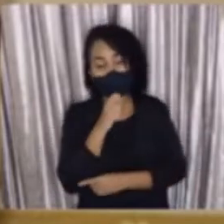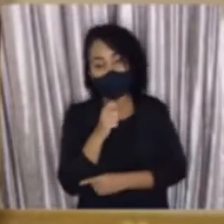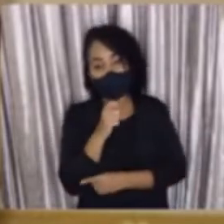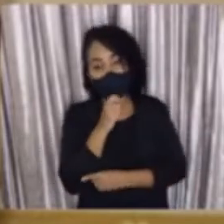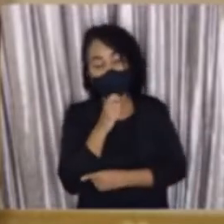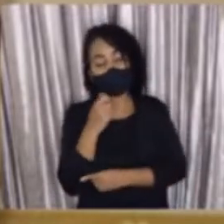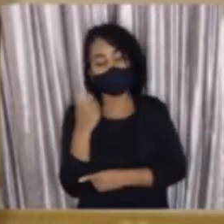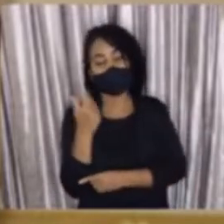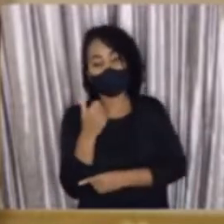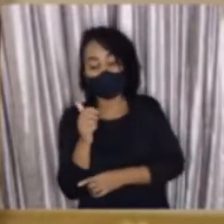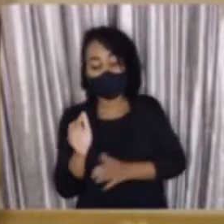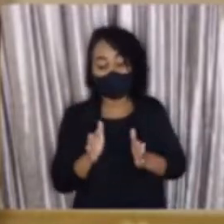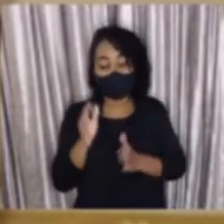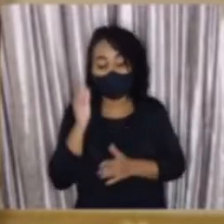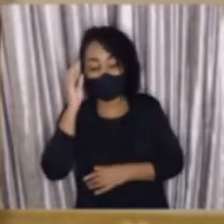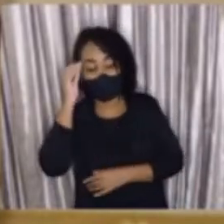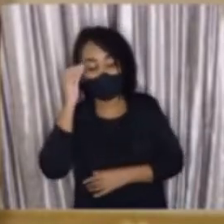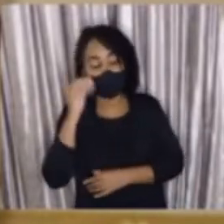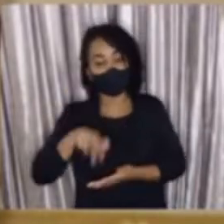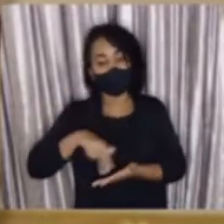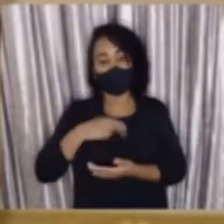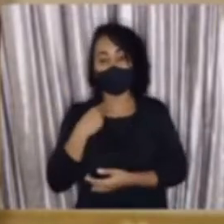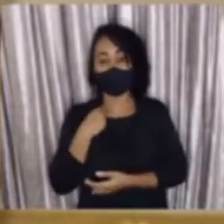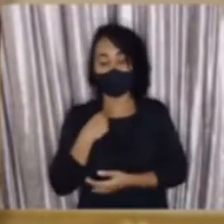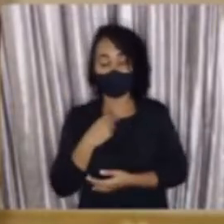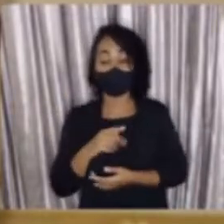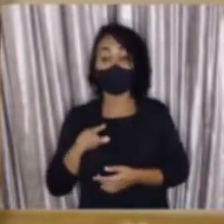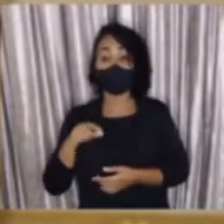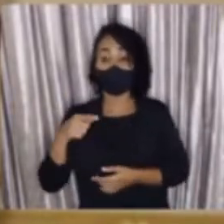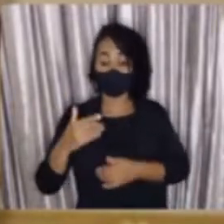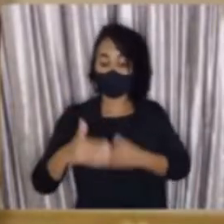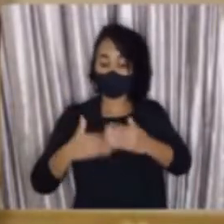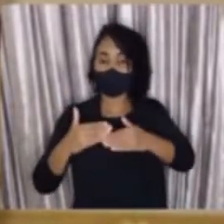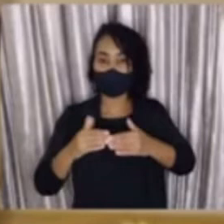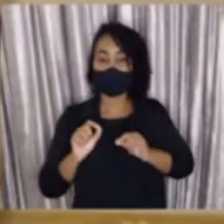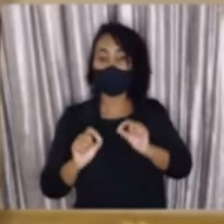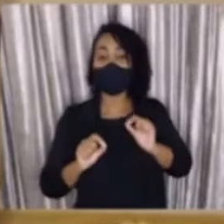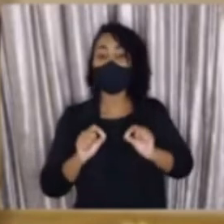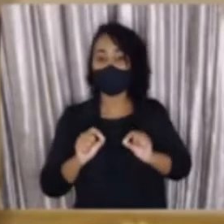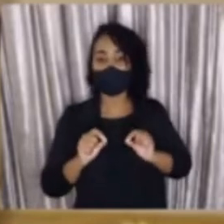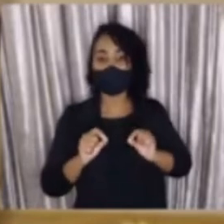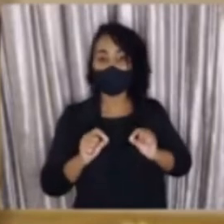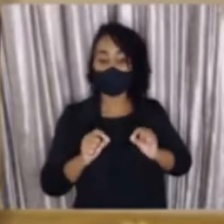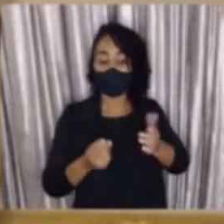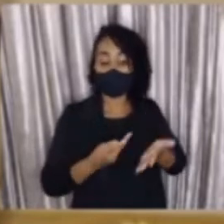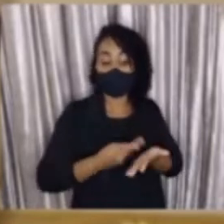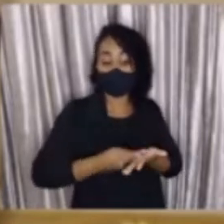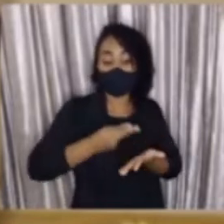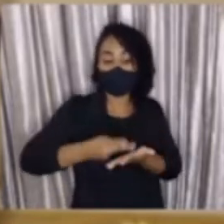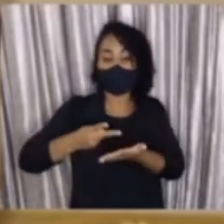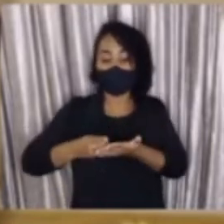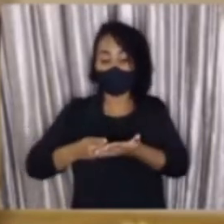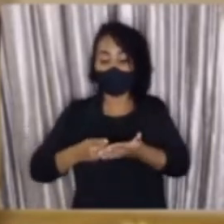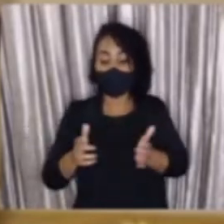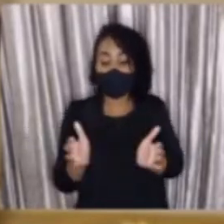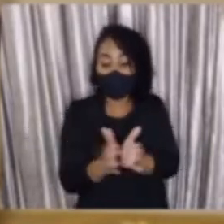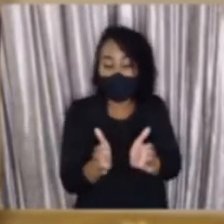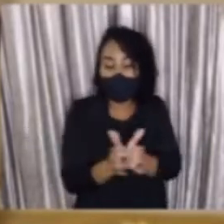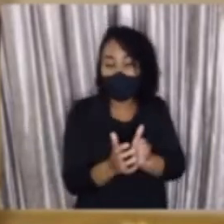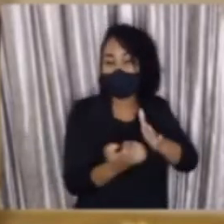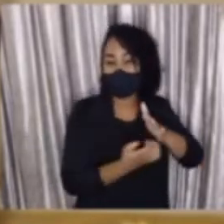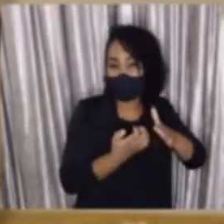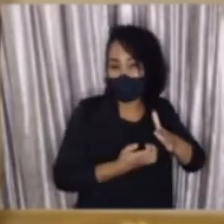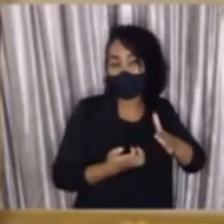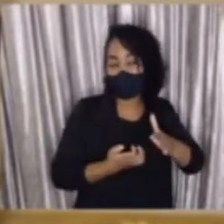ainda, nesse primeiro momento, sem a pista de dança. Outro importante avanço é na realização dos eventos corporativos